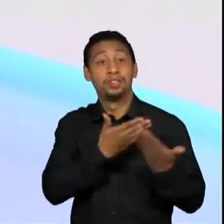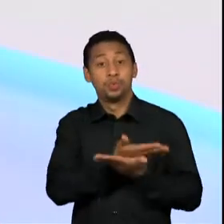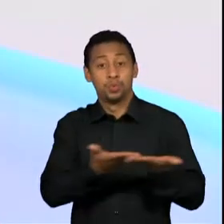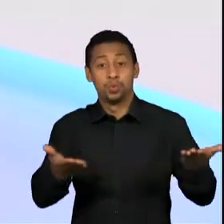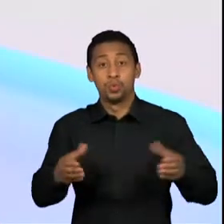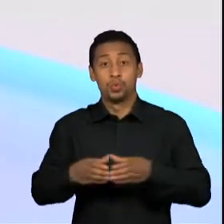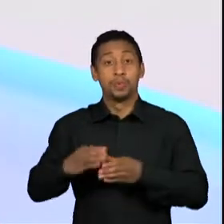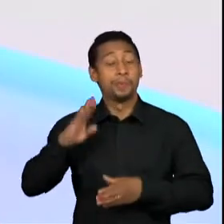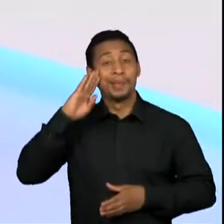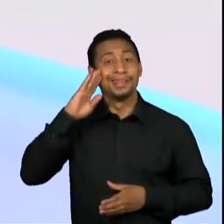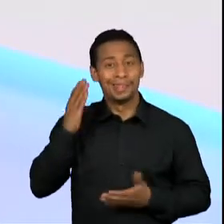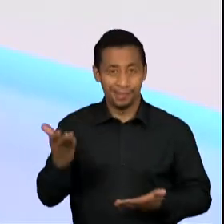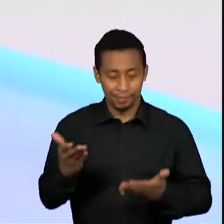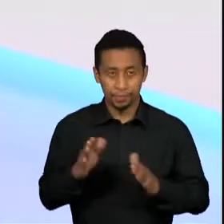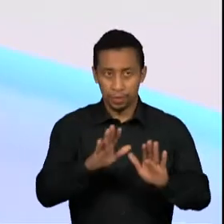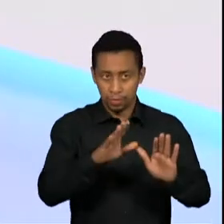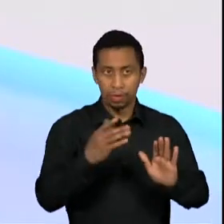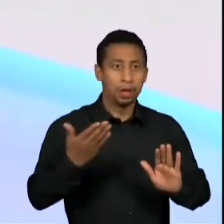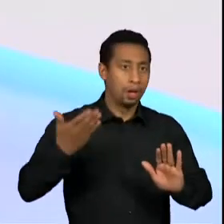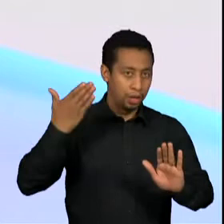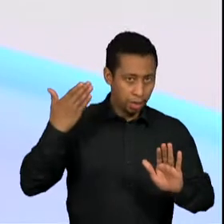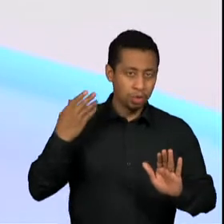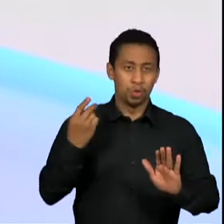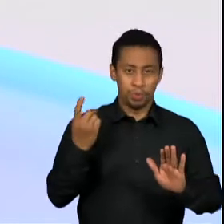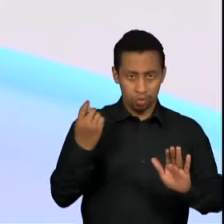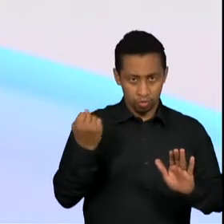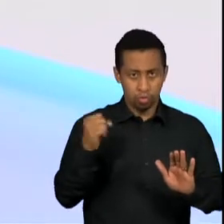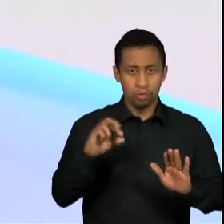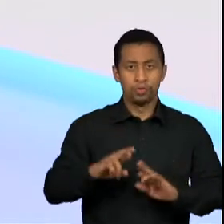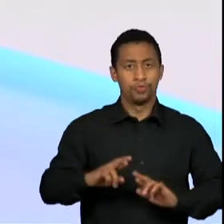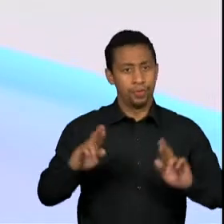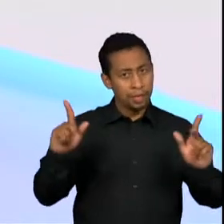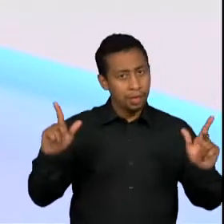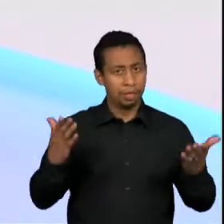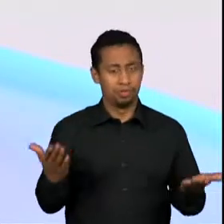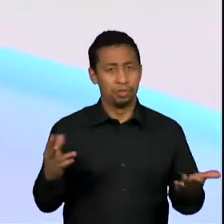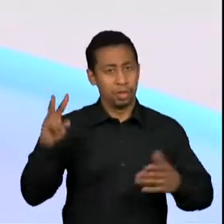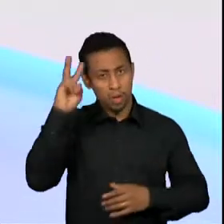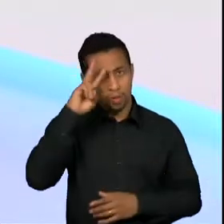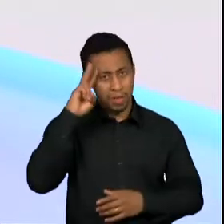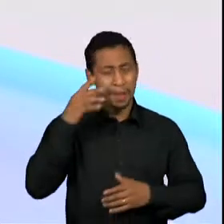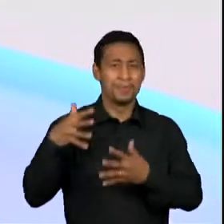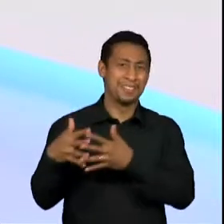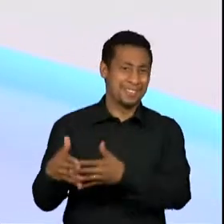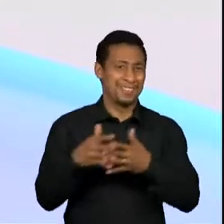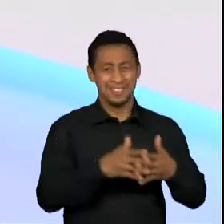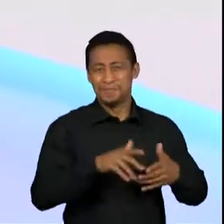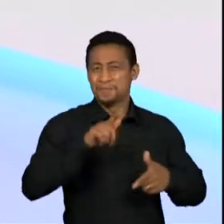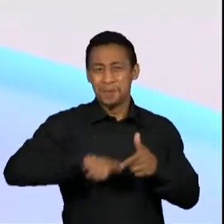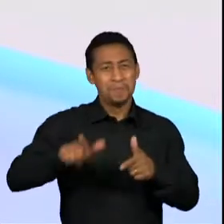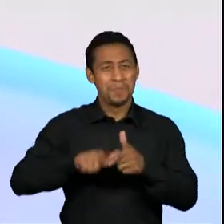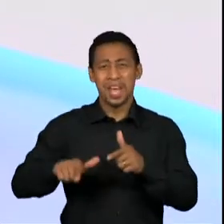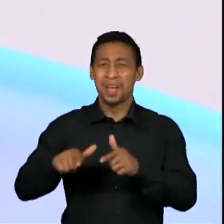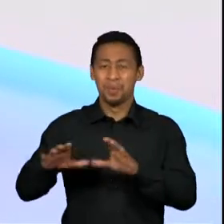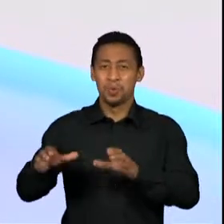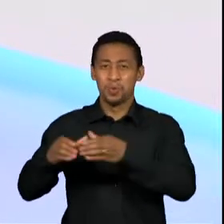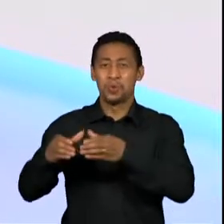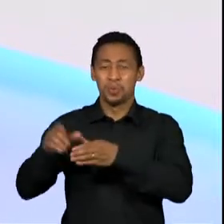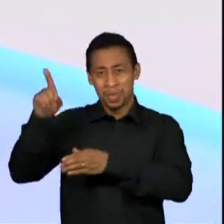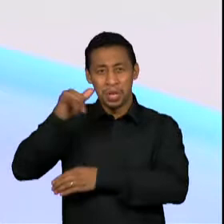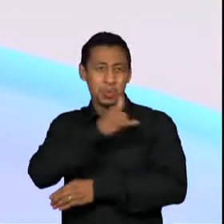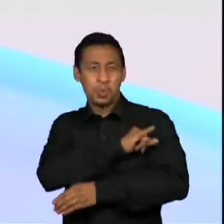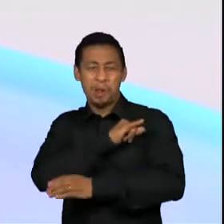muito diferente, né? A gente estava numa crise de segurança seríssima, eu me lembro dos arrastões, a gente não podia sair às ruas no Rio de Janeiro,